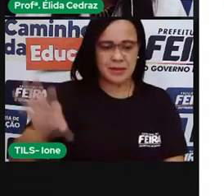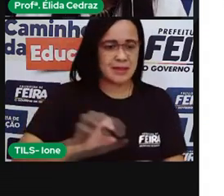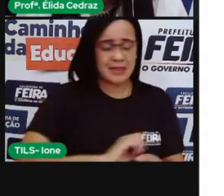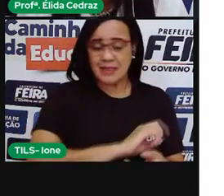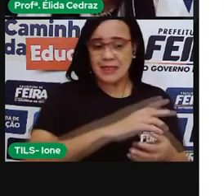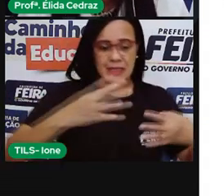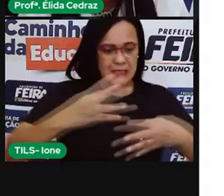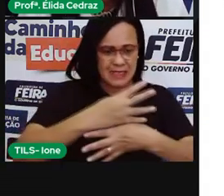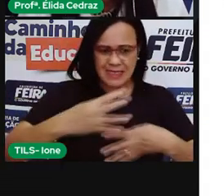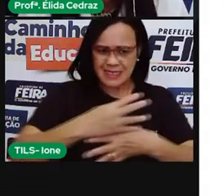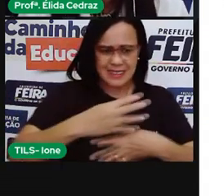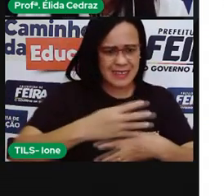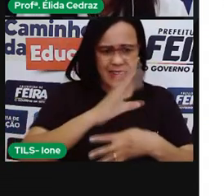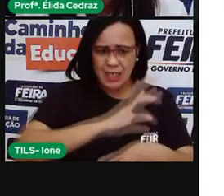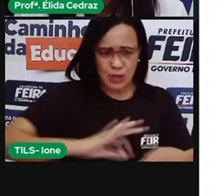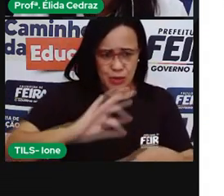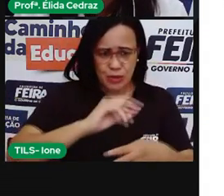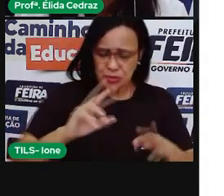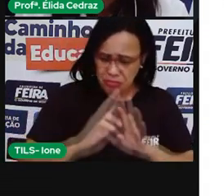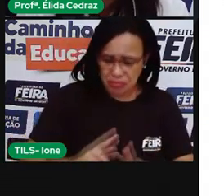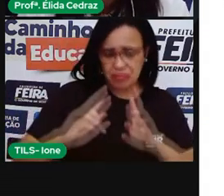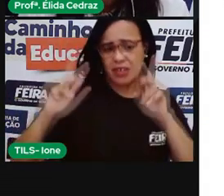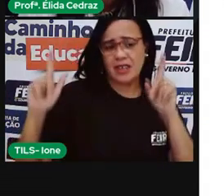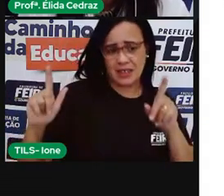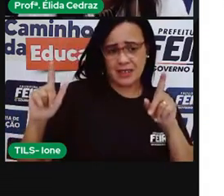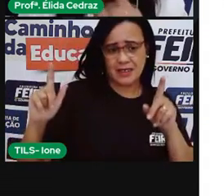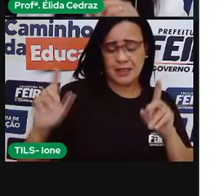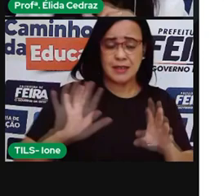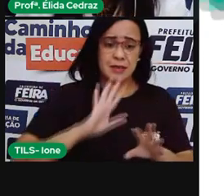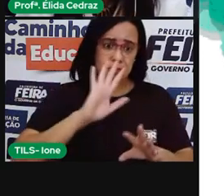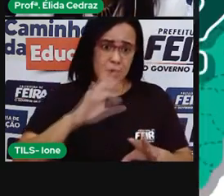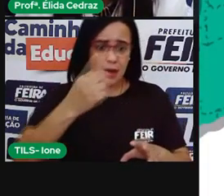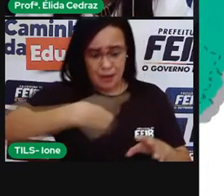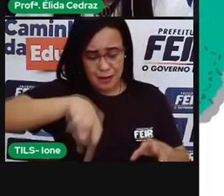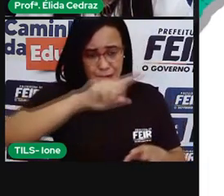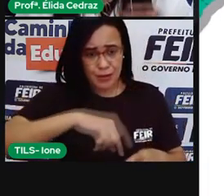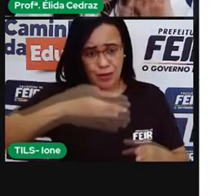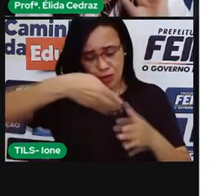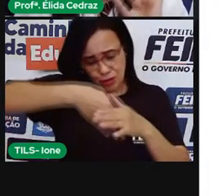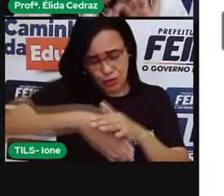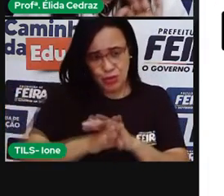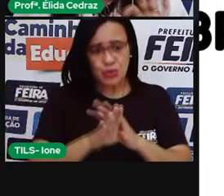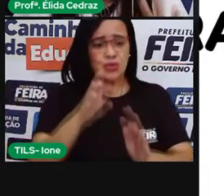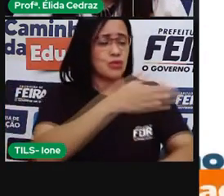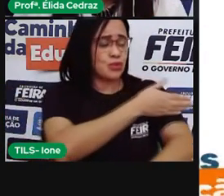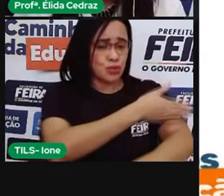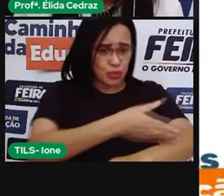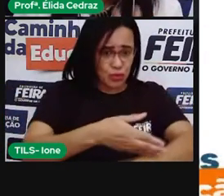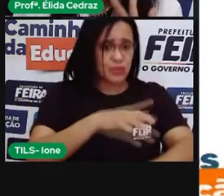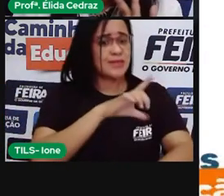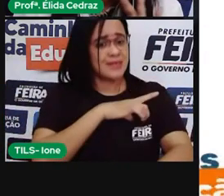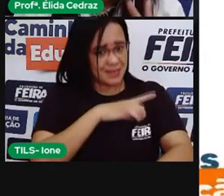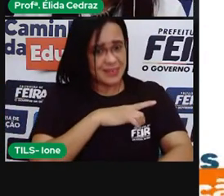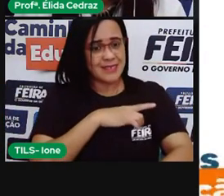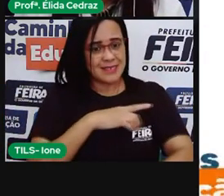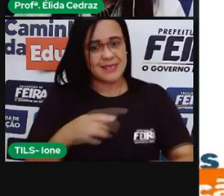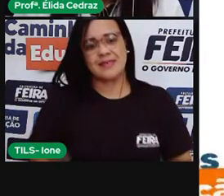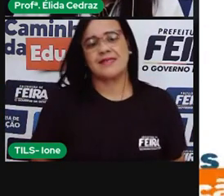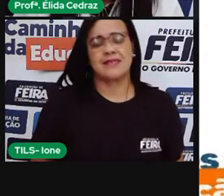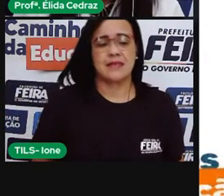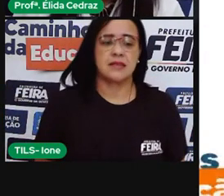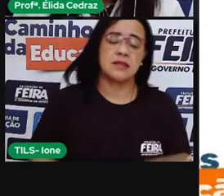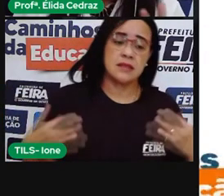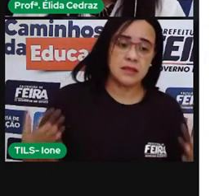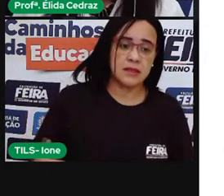esses costumes diferentes no mesmo lugar. Os europeus foram os povos